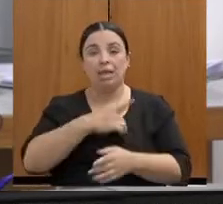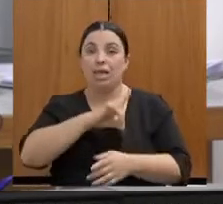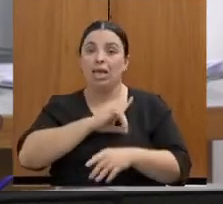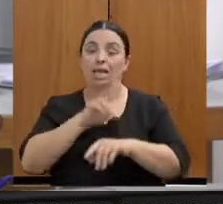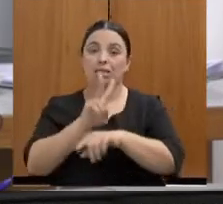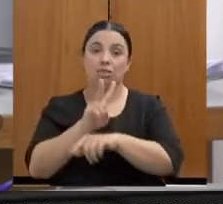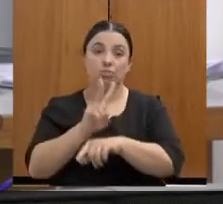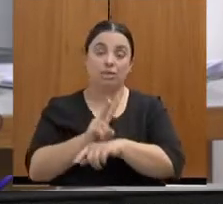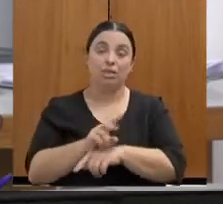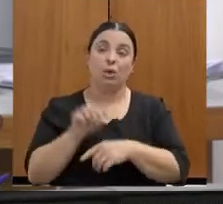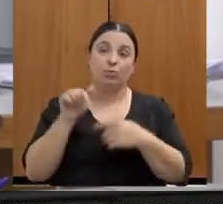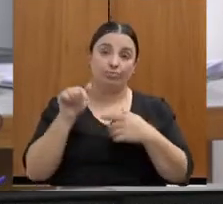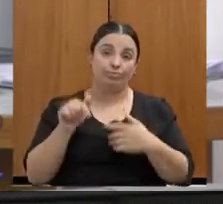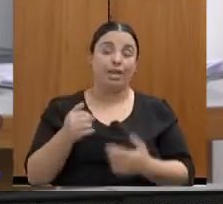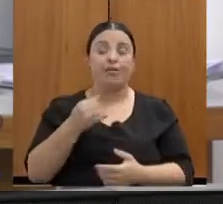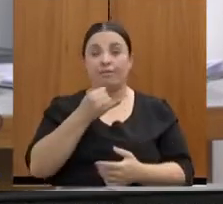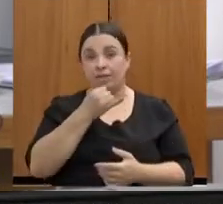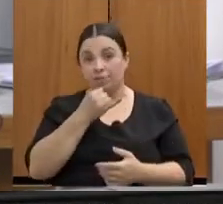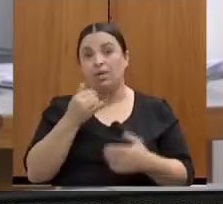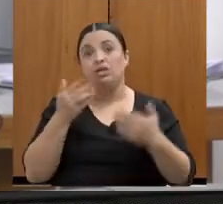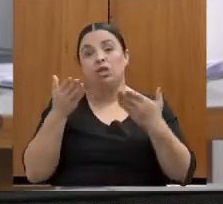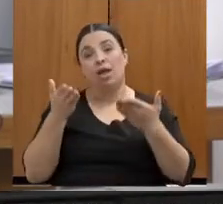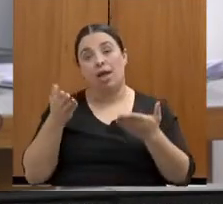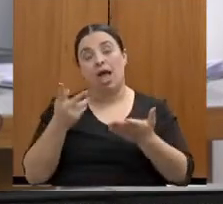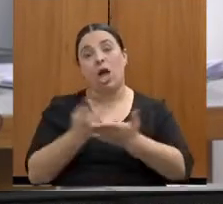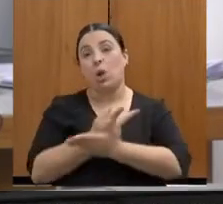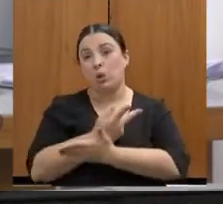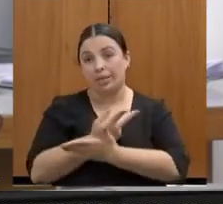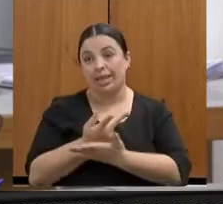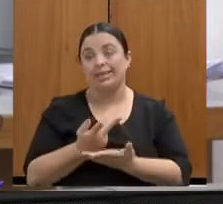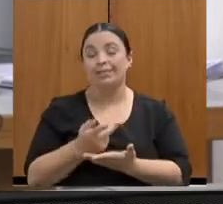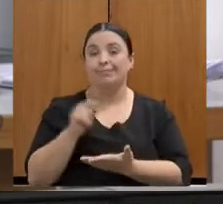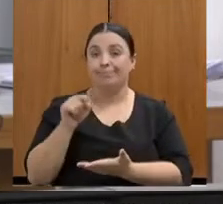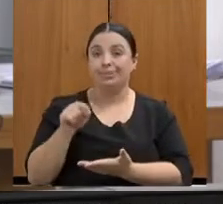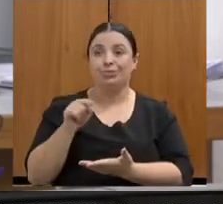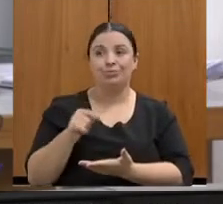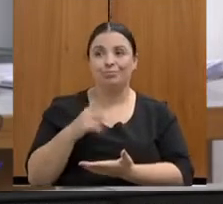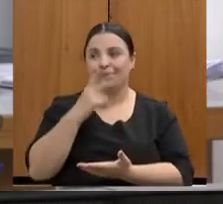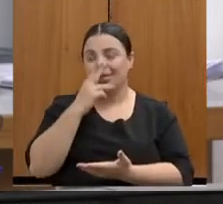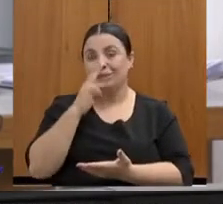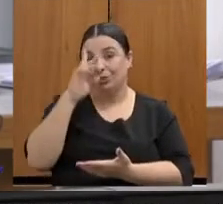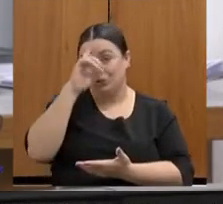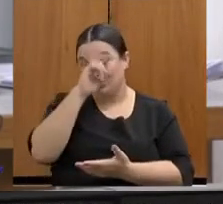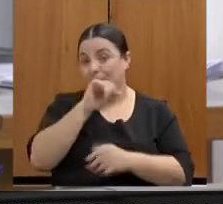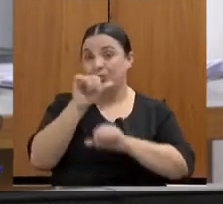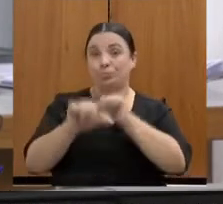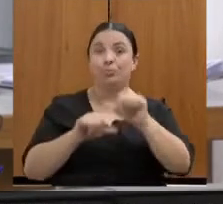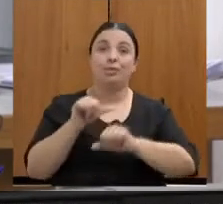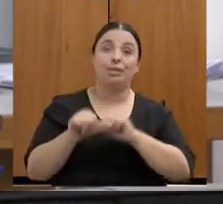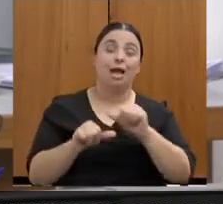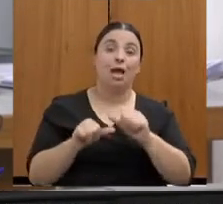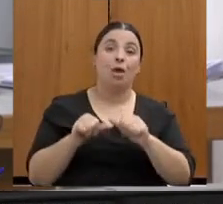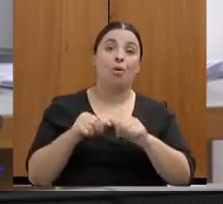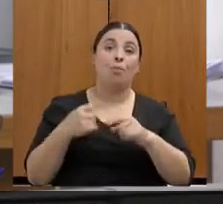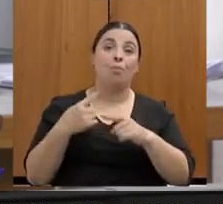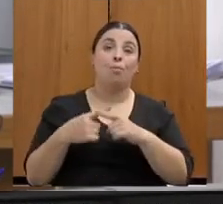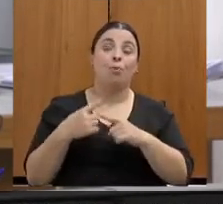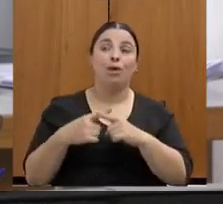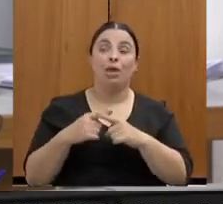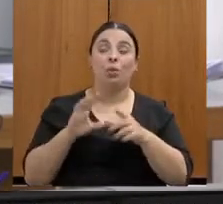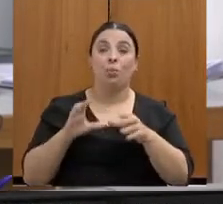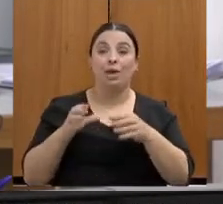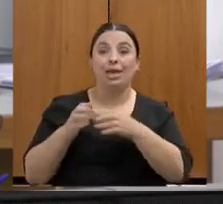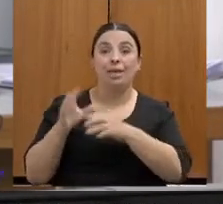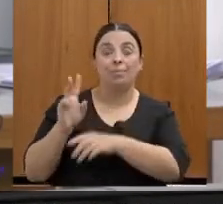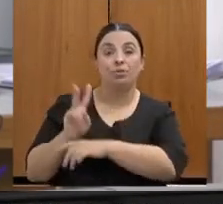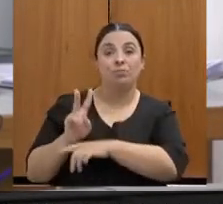realidade, é uma realidade difícil de mudar, deputada, em razão, assim, uma equipe de plantão,